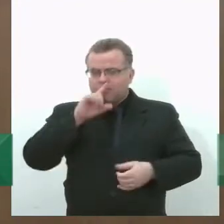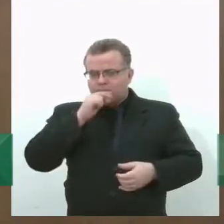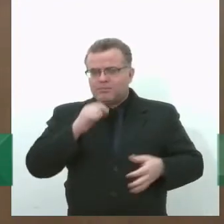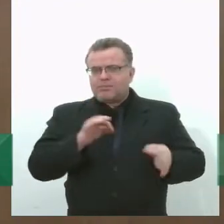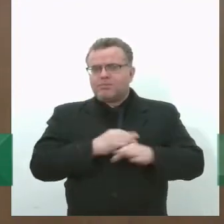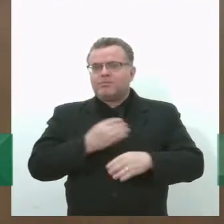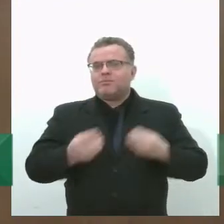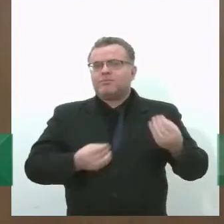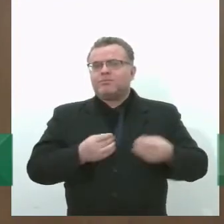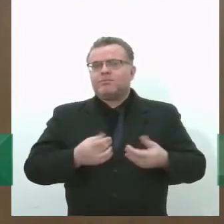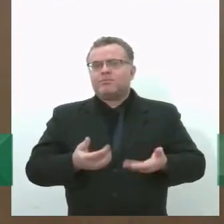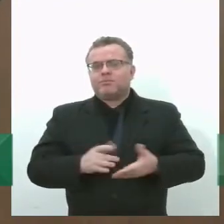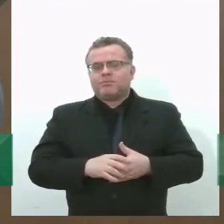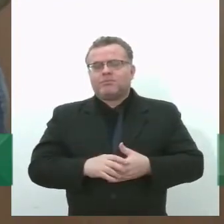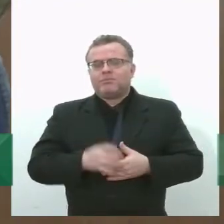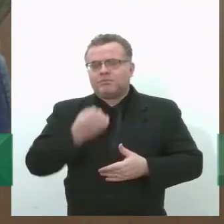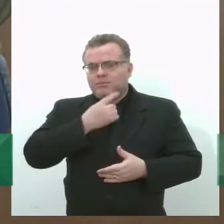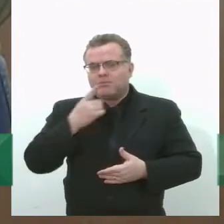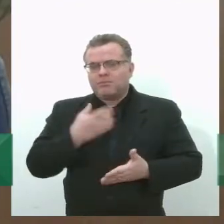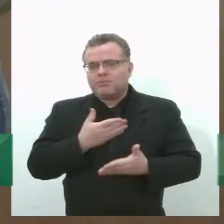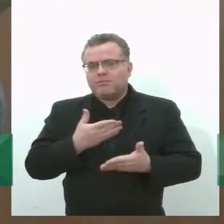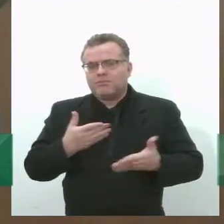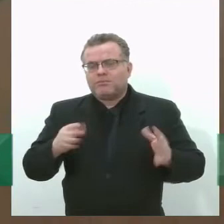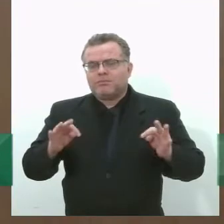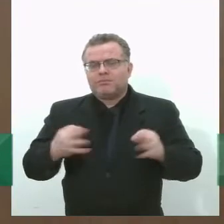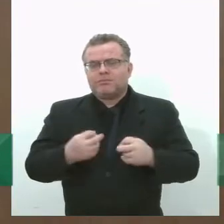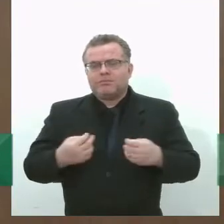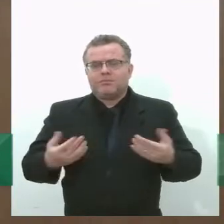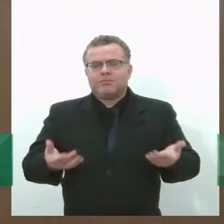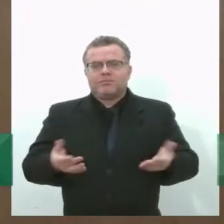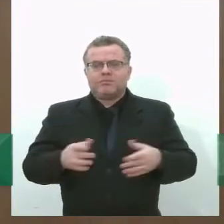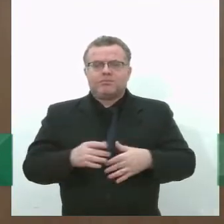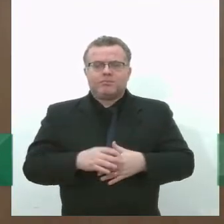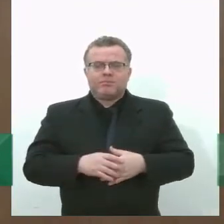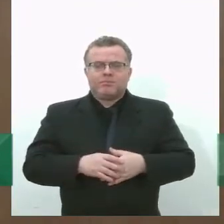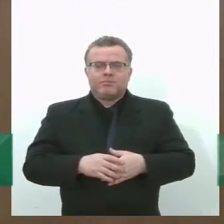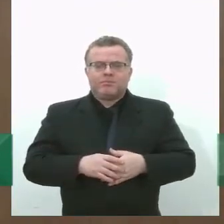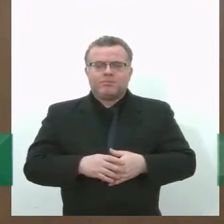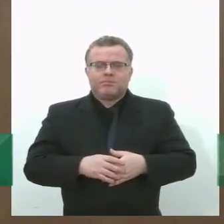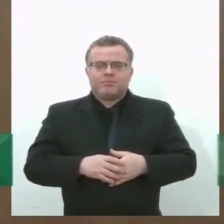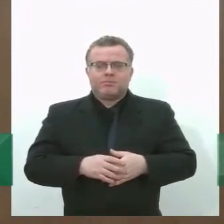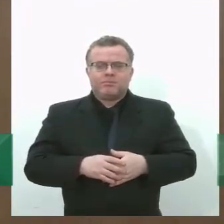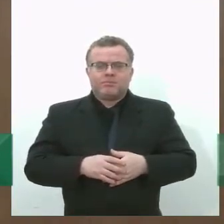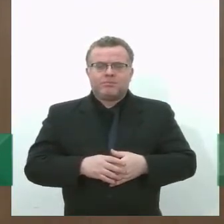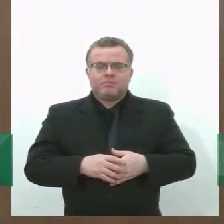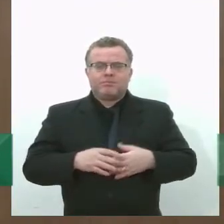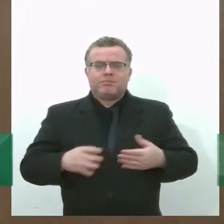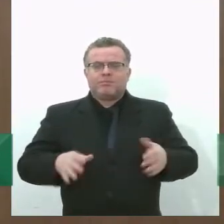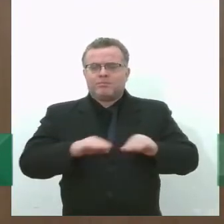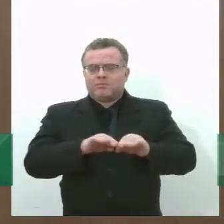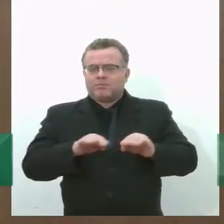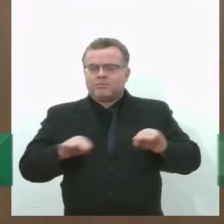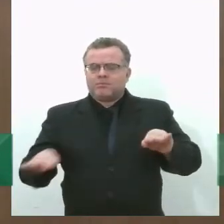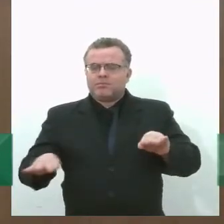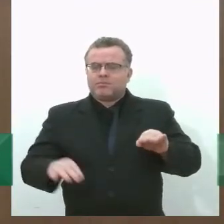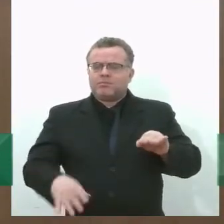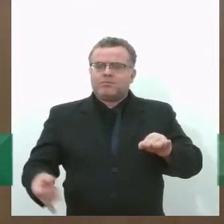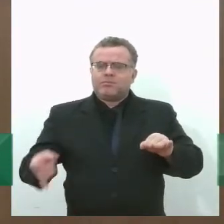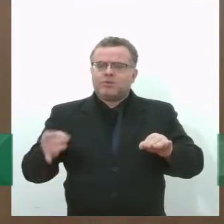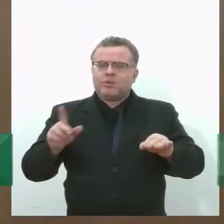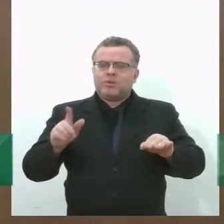Bom dia a todos. Então, o aterro sanitário, ele funciona